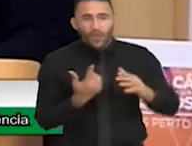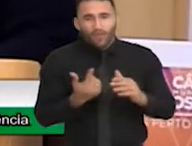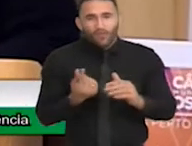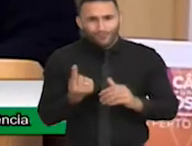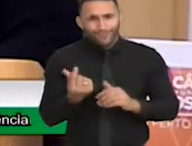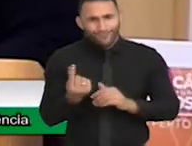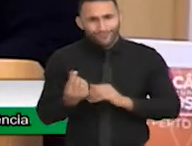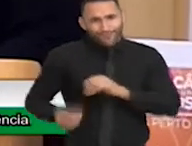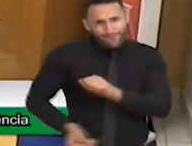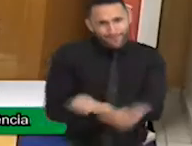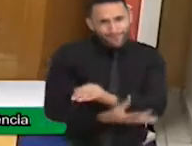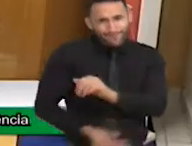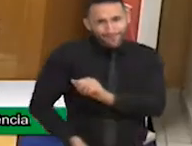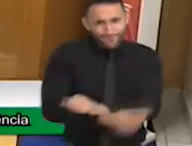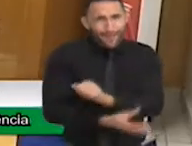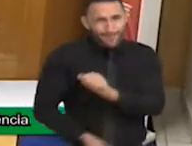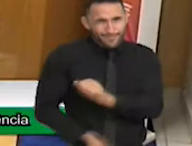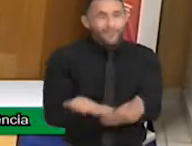rotativos.